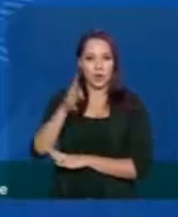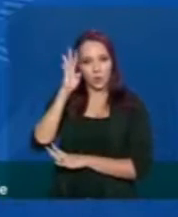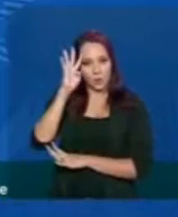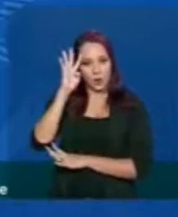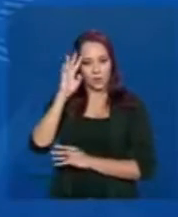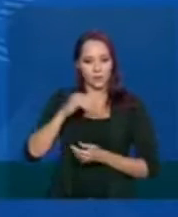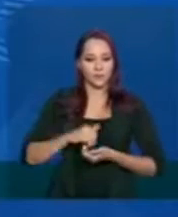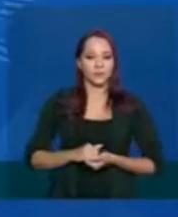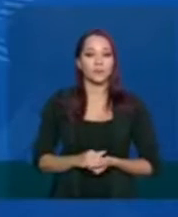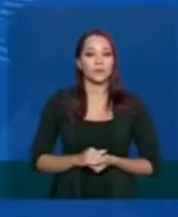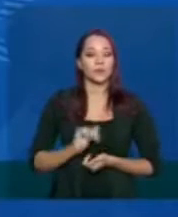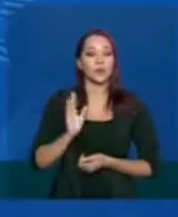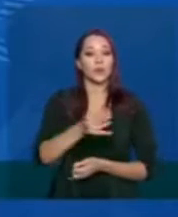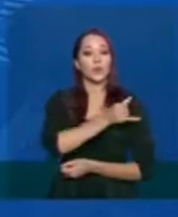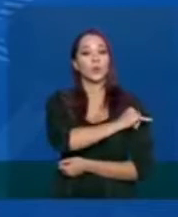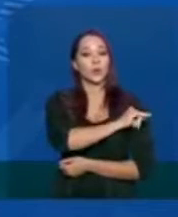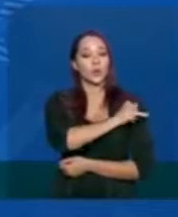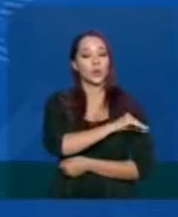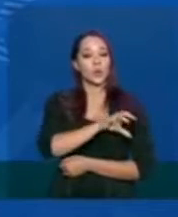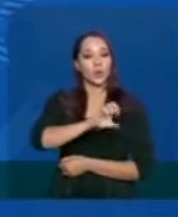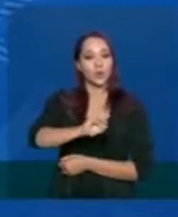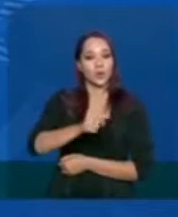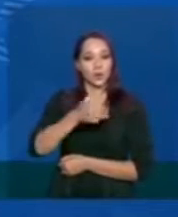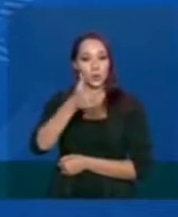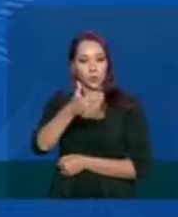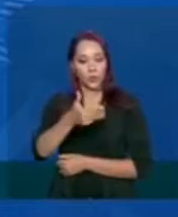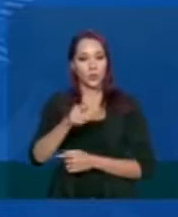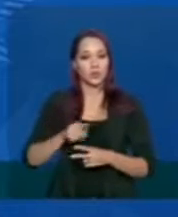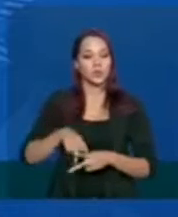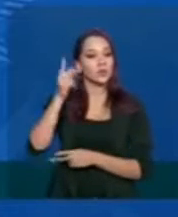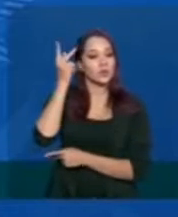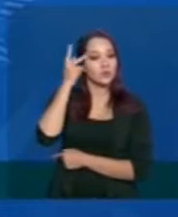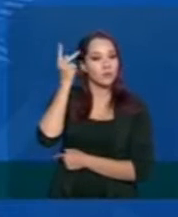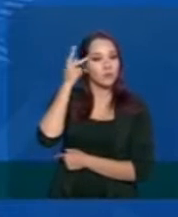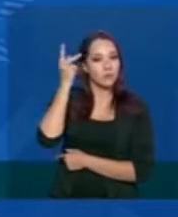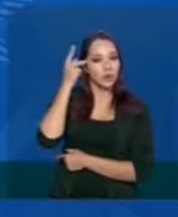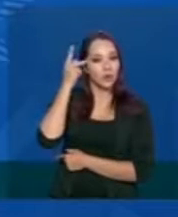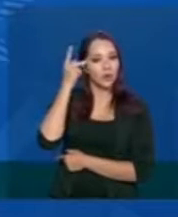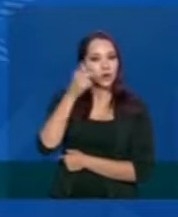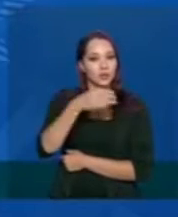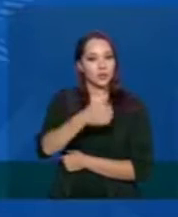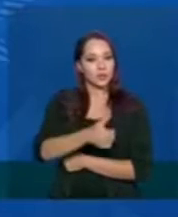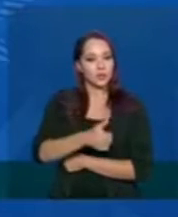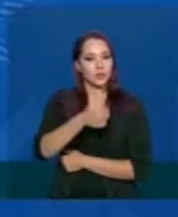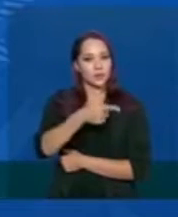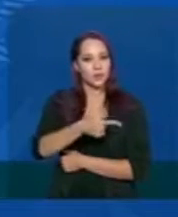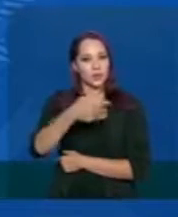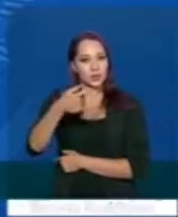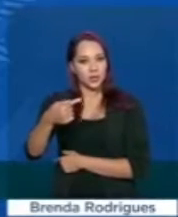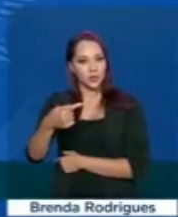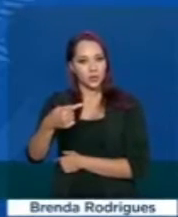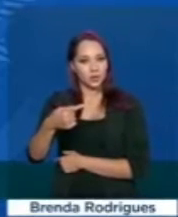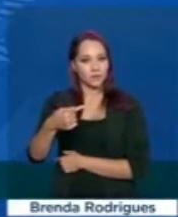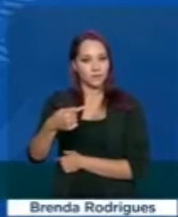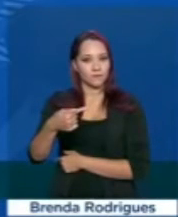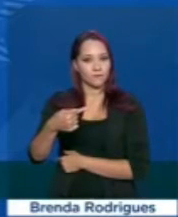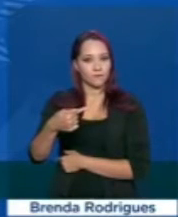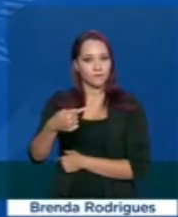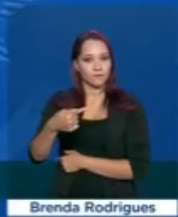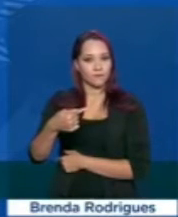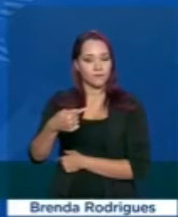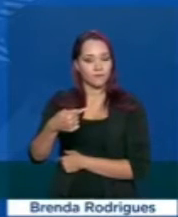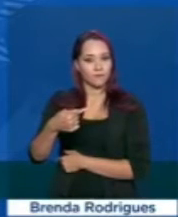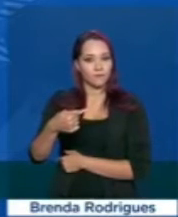Já o Rio de Janeiro, 82 leitos, São Paulo, 127, o